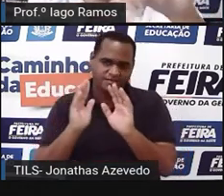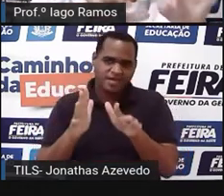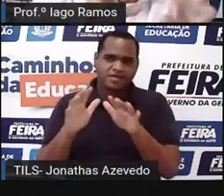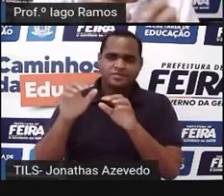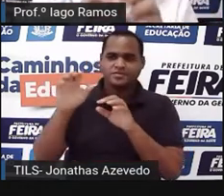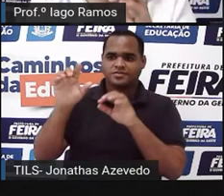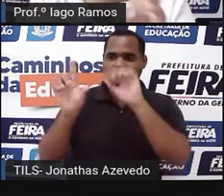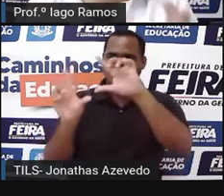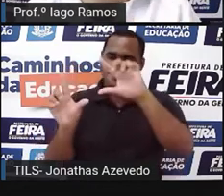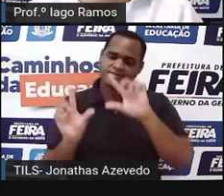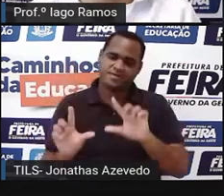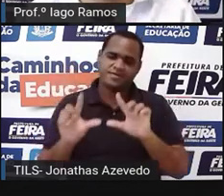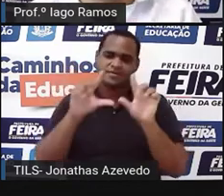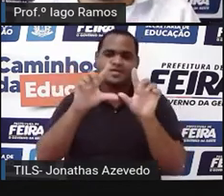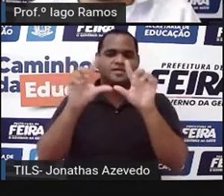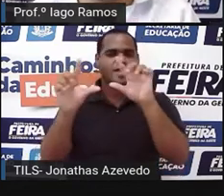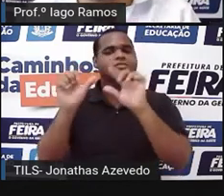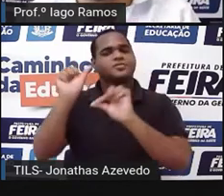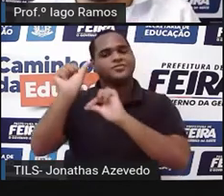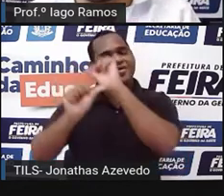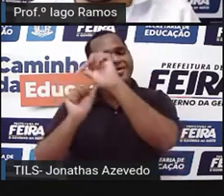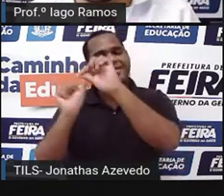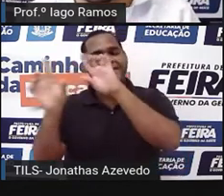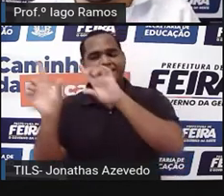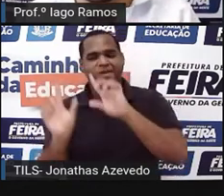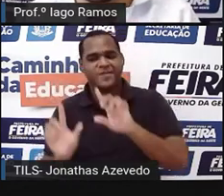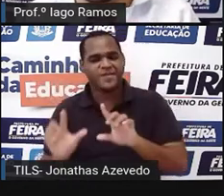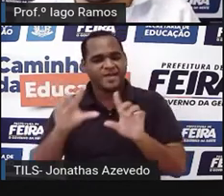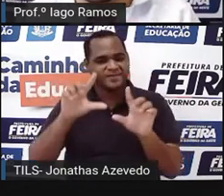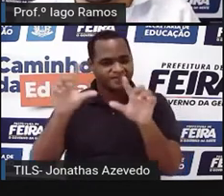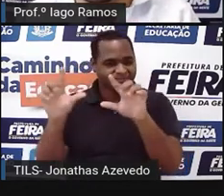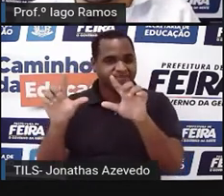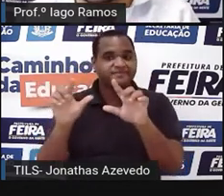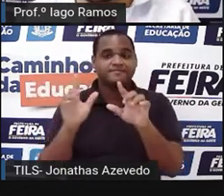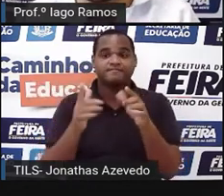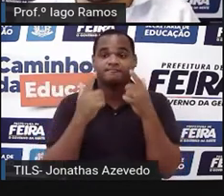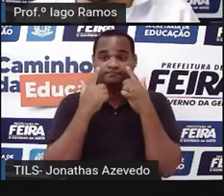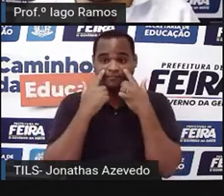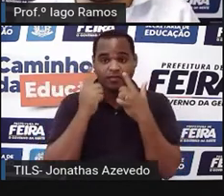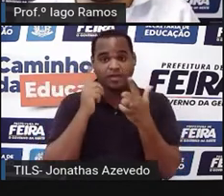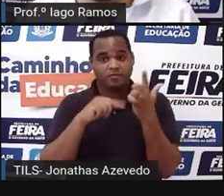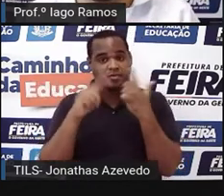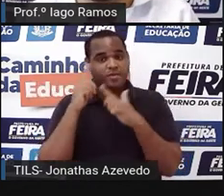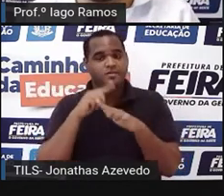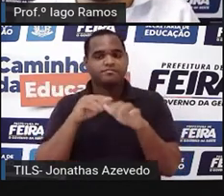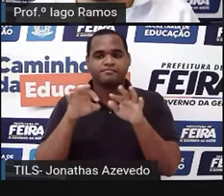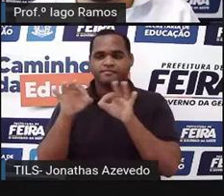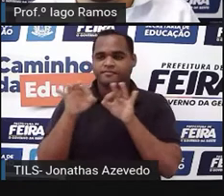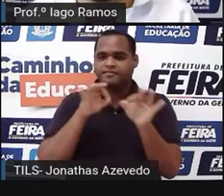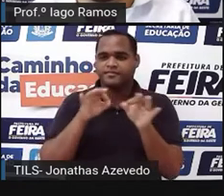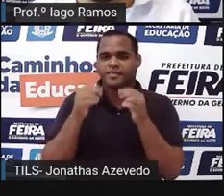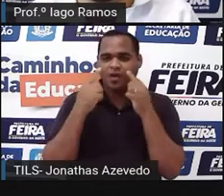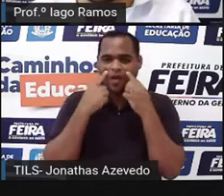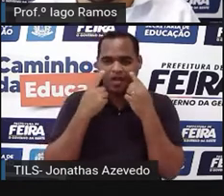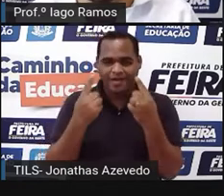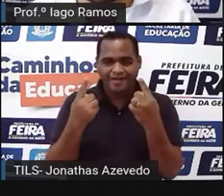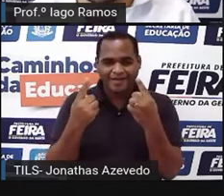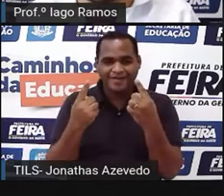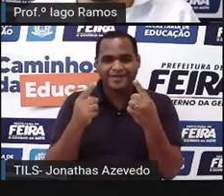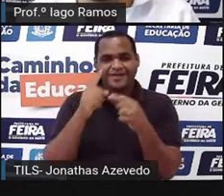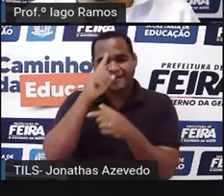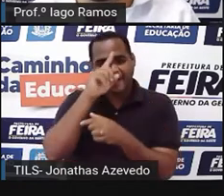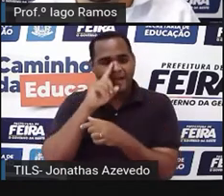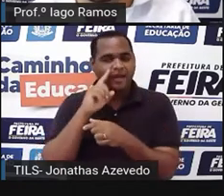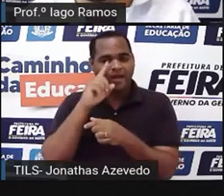na forma de posicionar os quadrados, quadrados, e aí a gente conseguiu construir esse triângulo aqui, ó, em